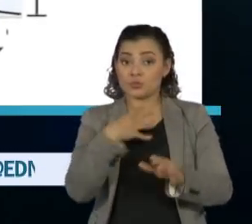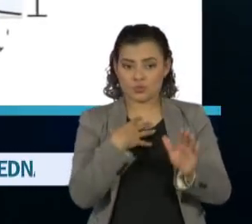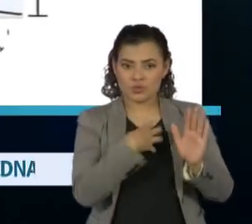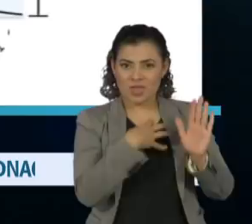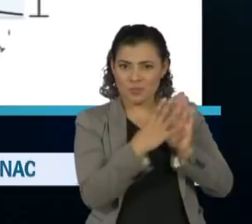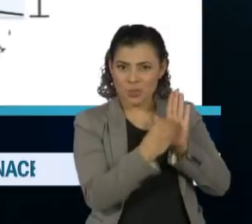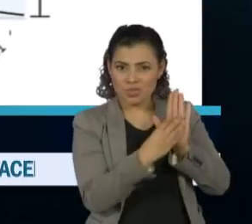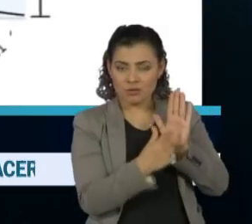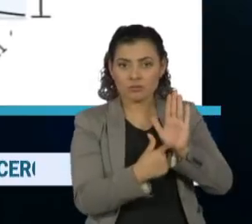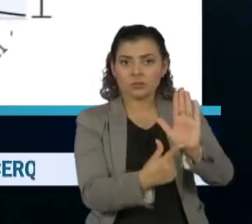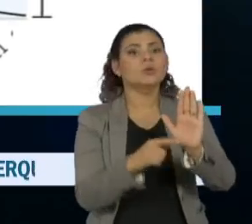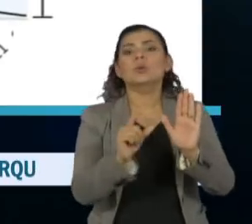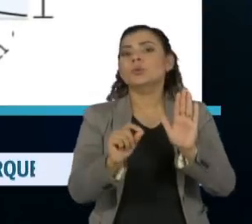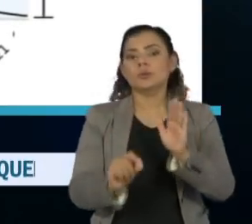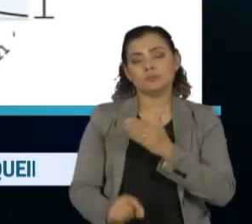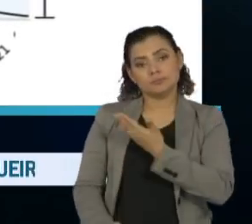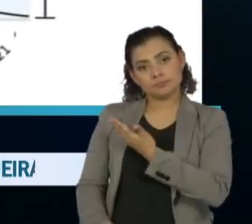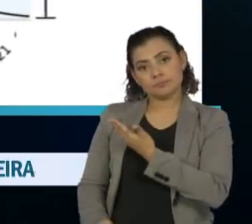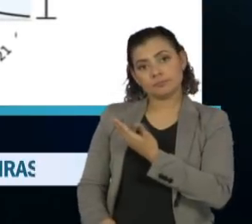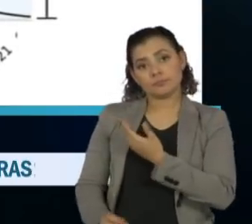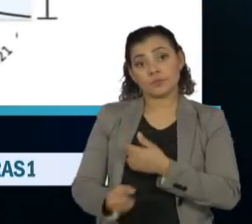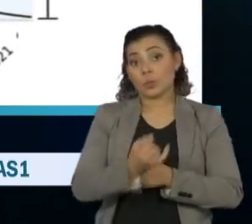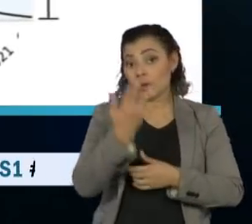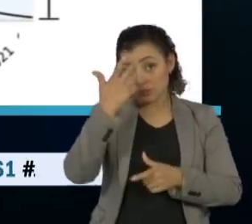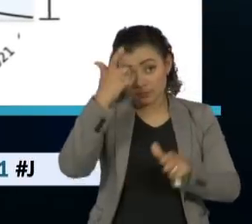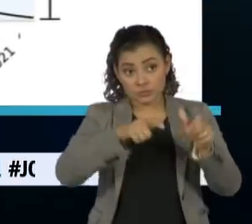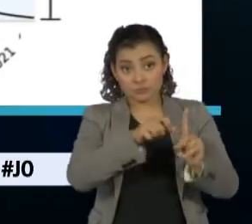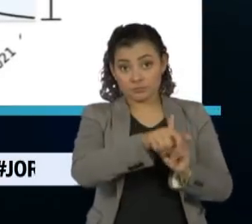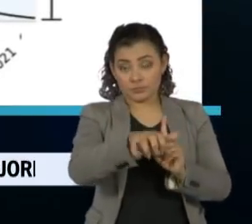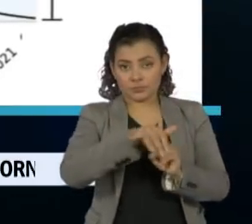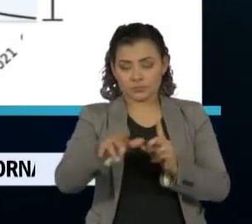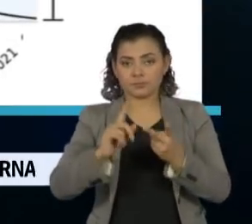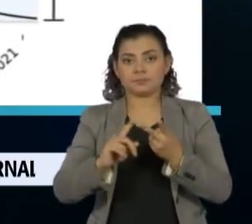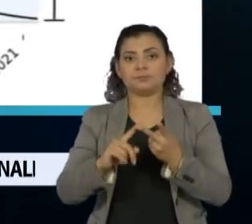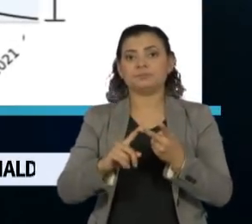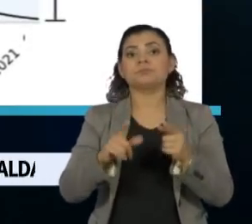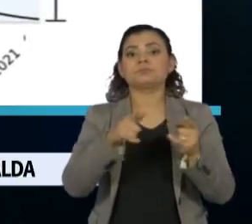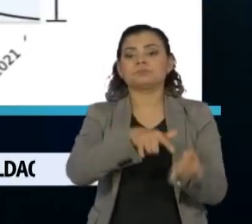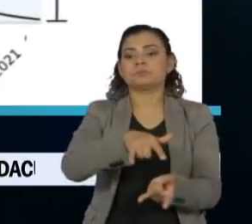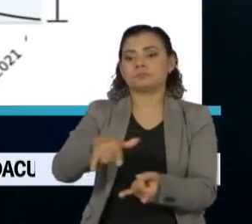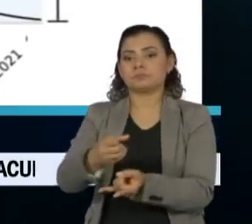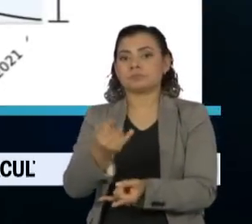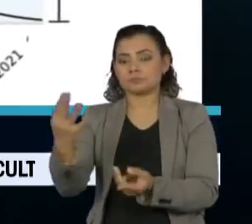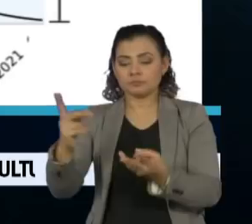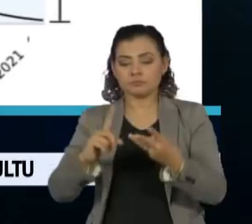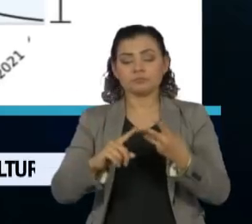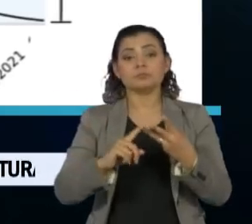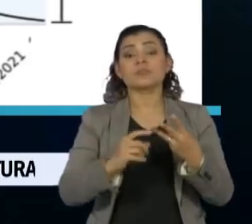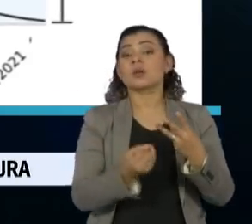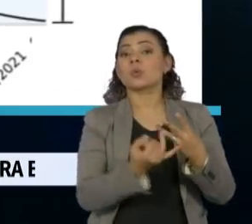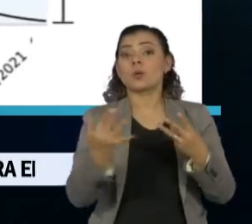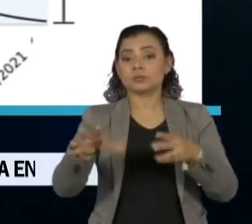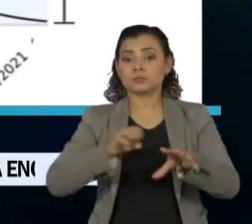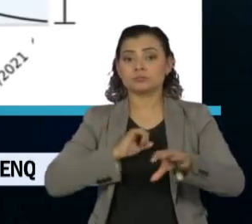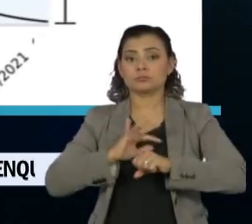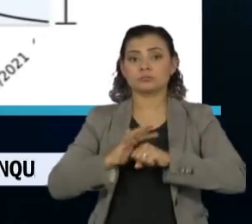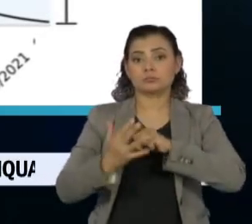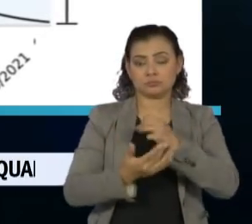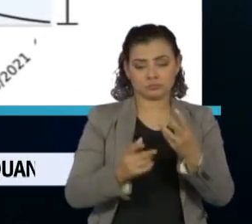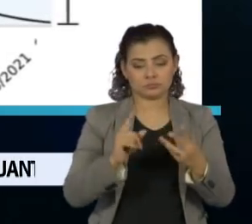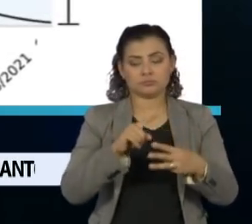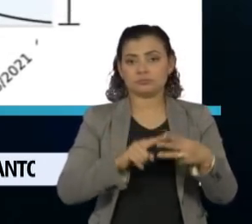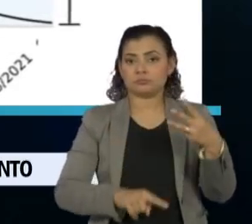consideração fatores como a taxa de contágio, a disponibilidade de leitos e o número de casos da Covid-19